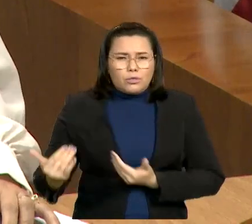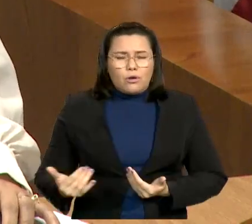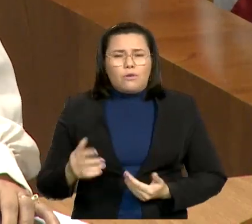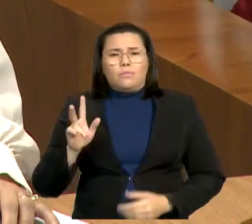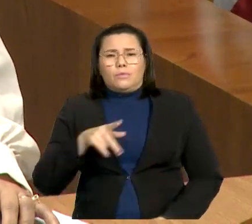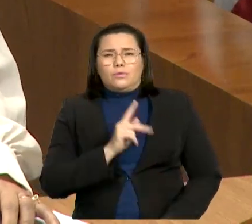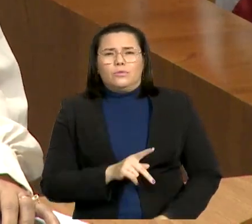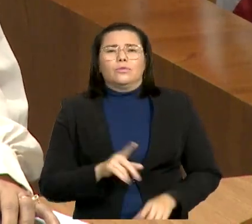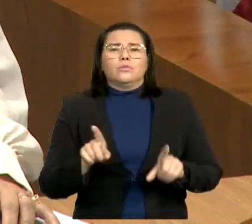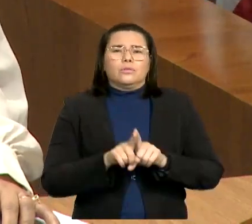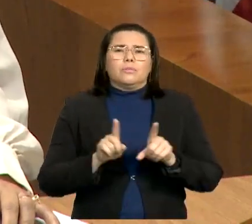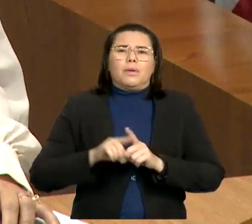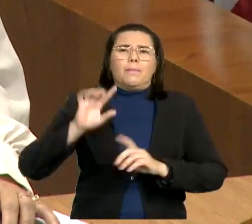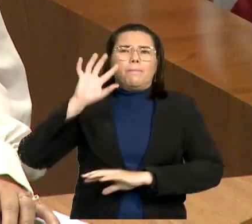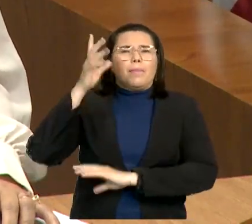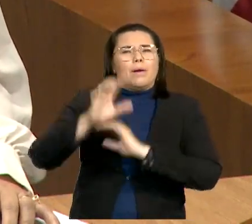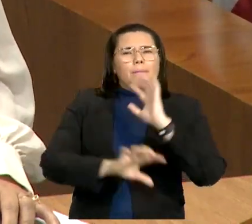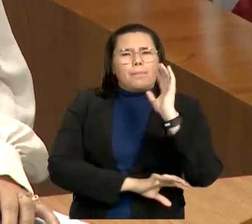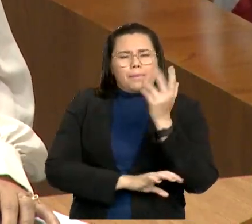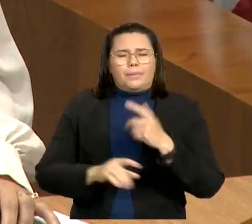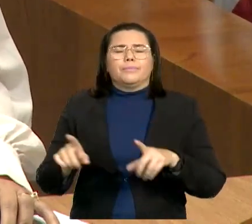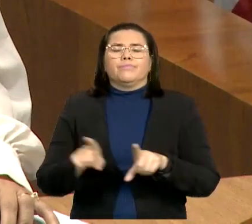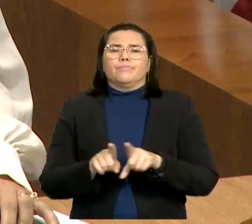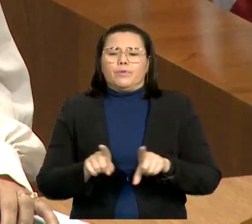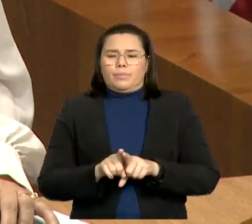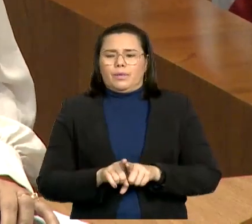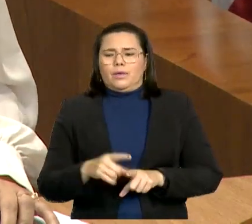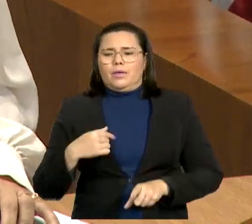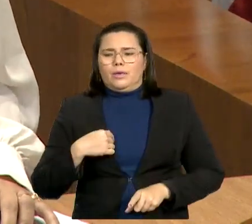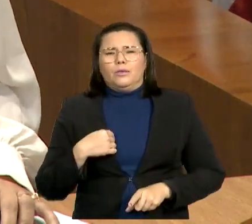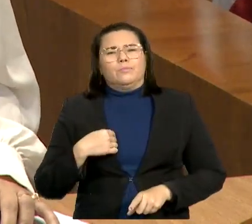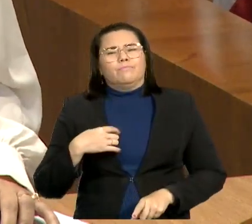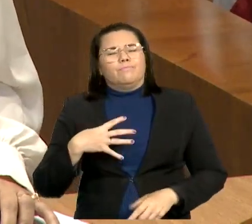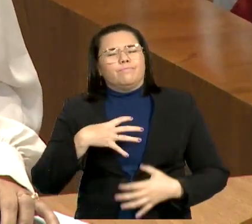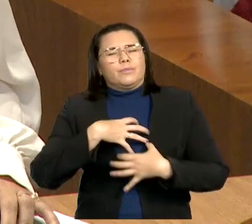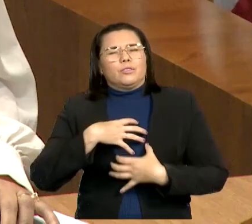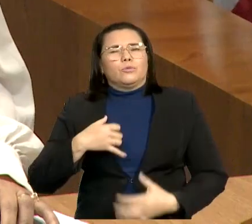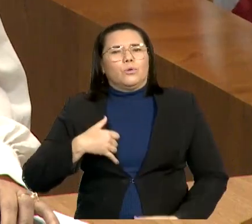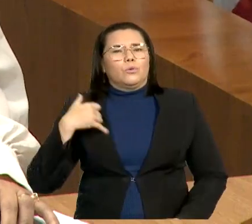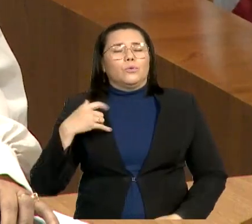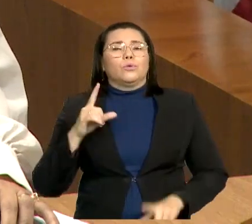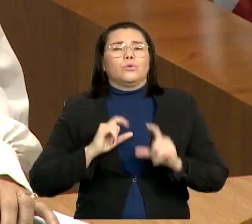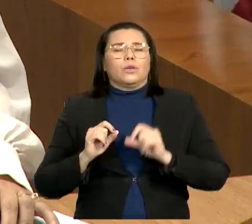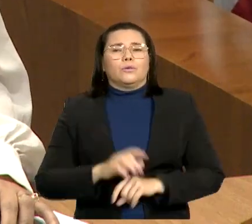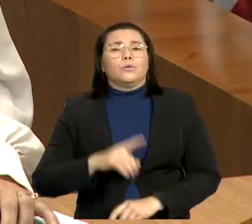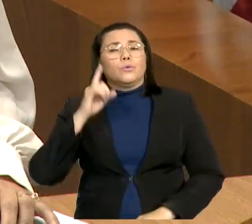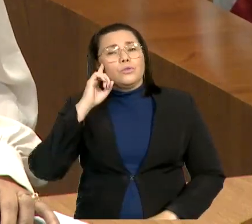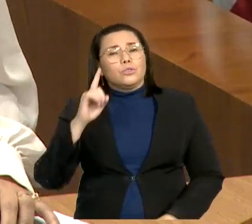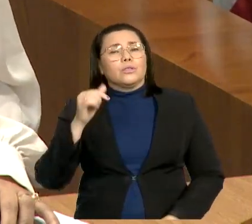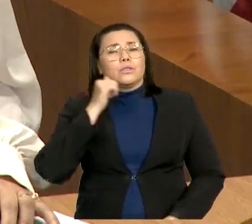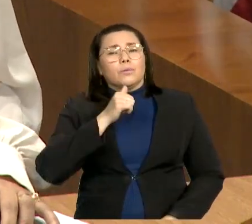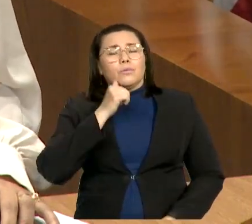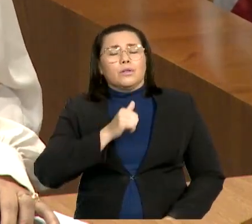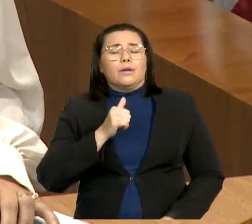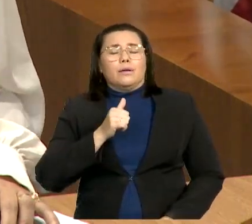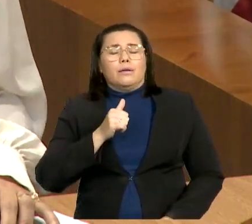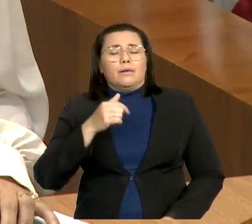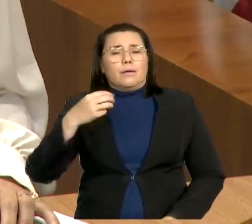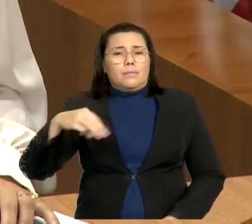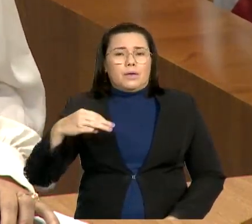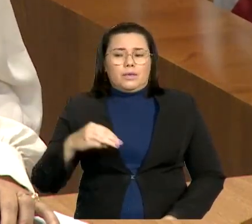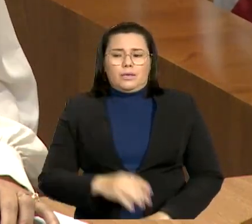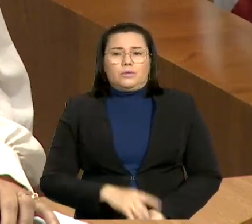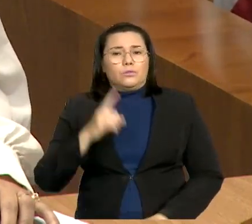ambiente. Destaco aqui a que muito me orgulha, que é a que define o dia da mulher maranhense na política, que é o dia